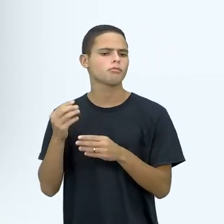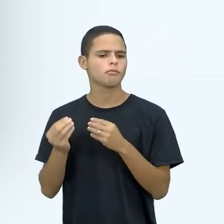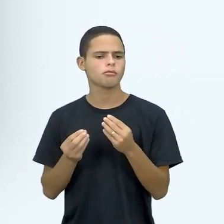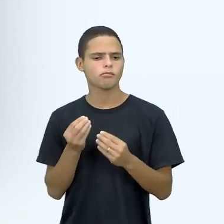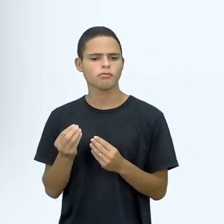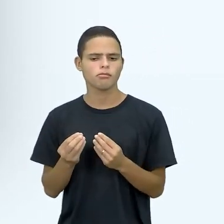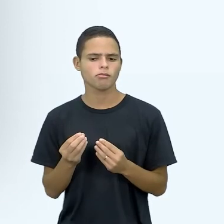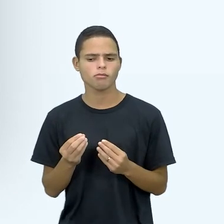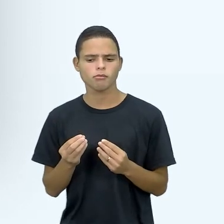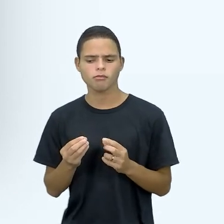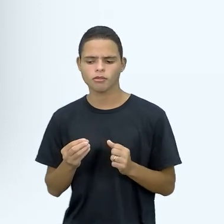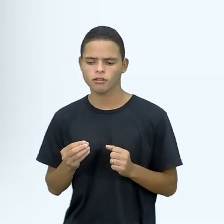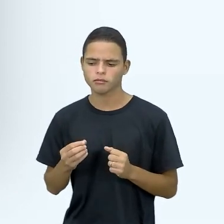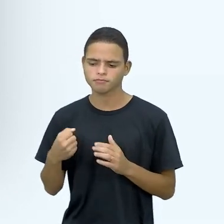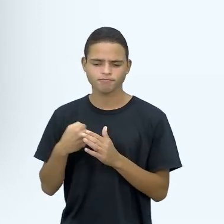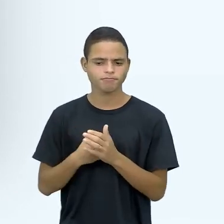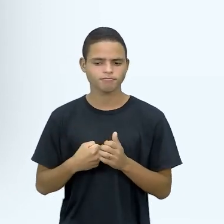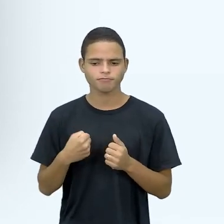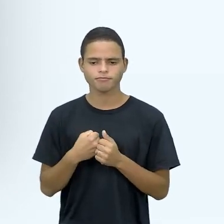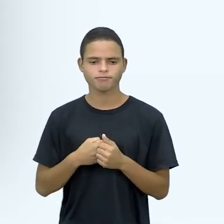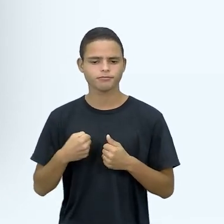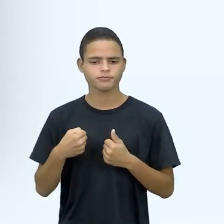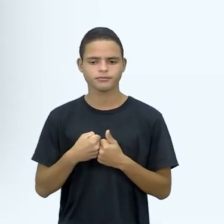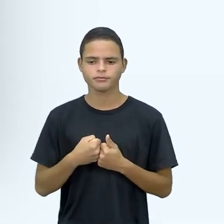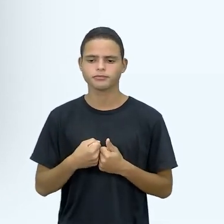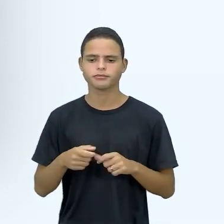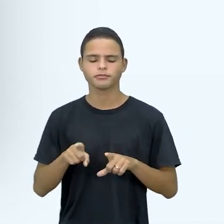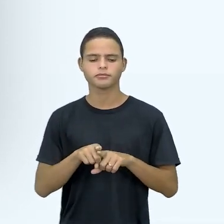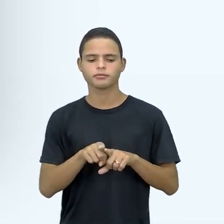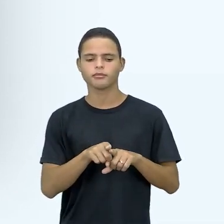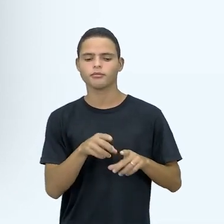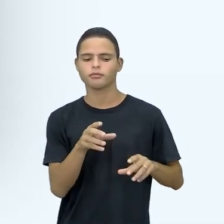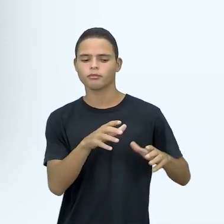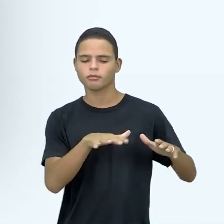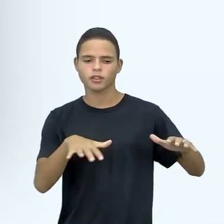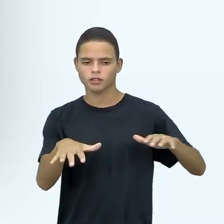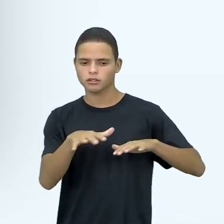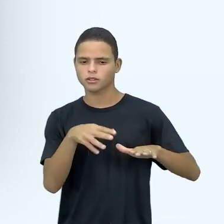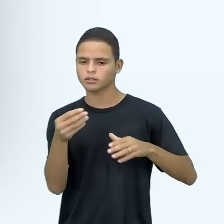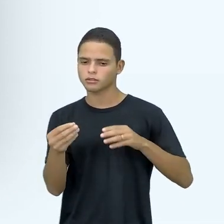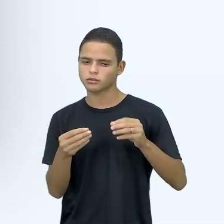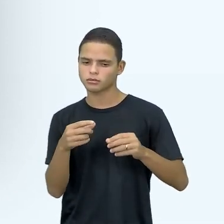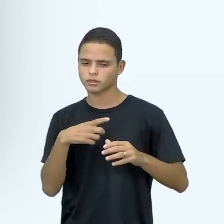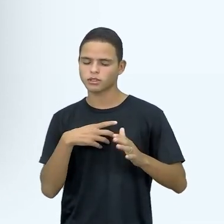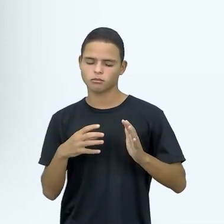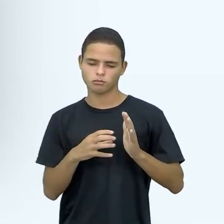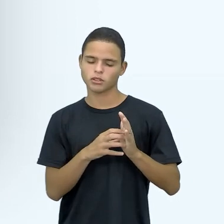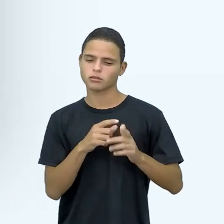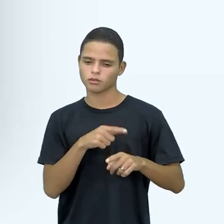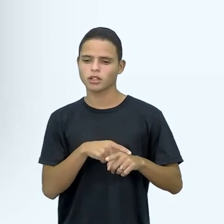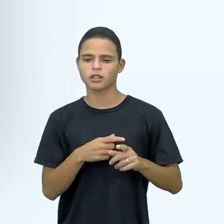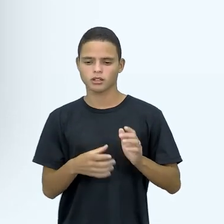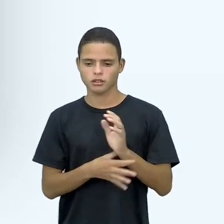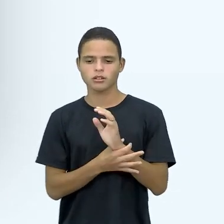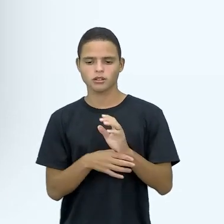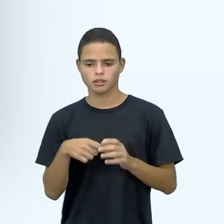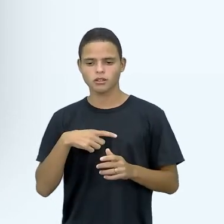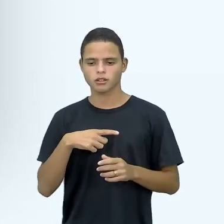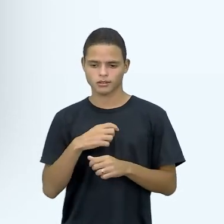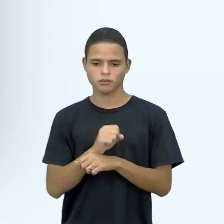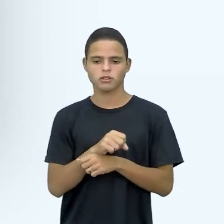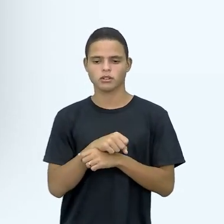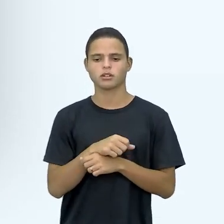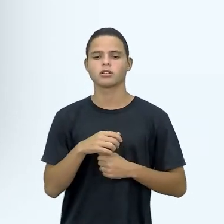estáveis e persistentes também no meio ambiente e eles como poderiam contaminar, né, na verdade, eles são muito seguros, né, principalmente eu tinha estudado os